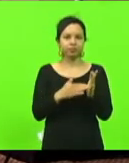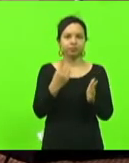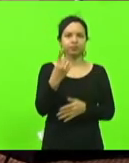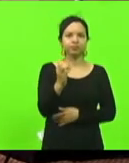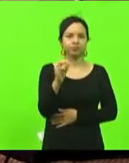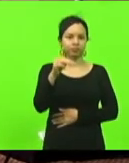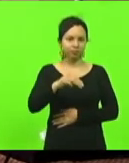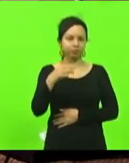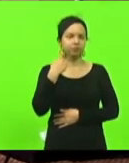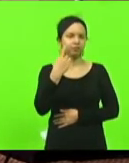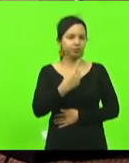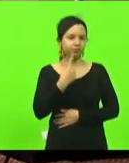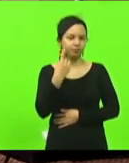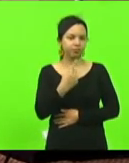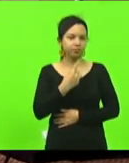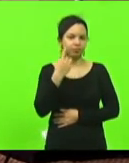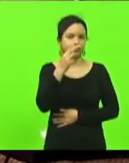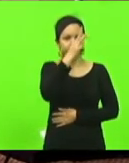o deputado Vonney Weber.